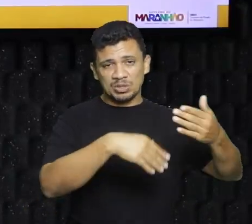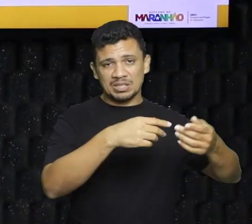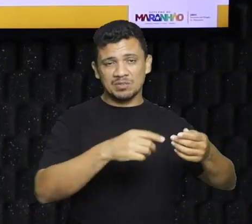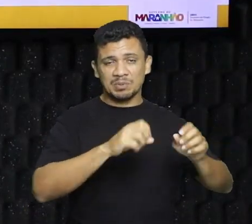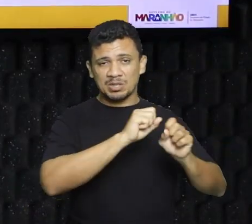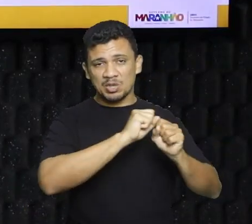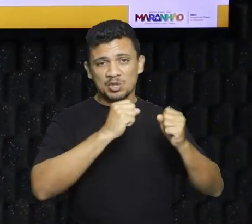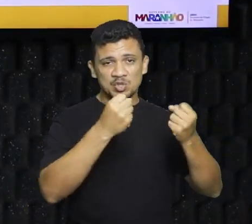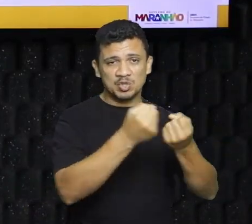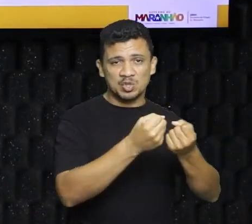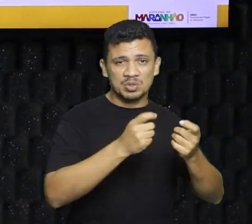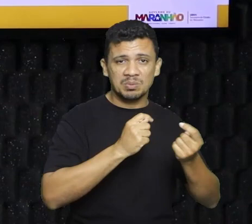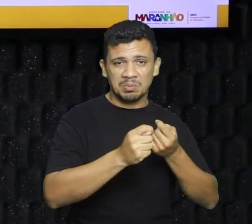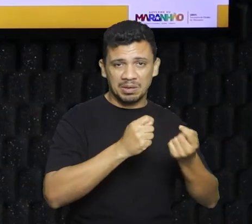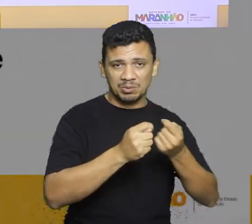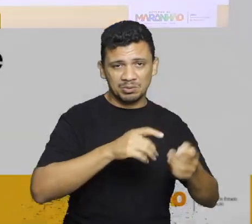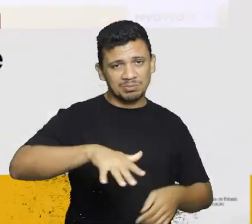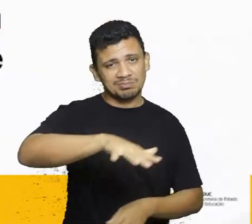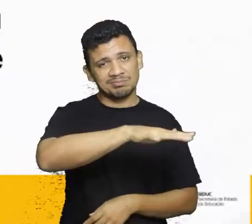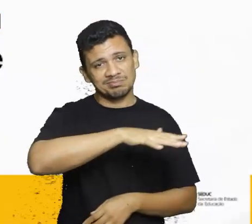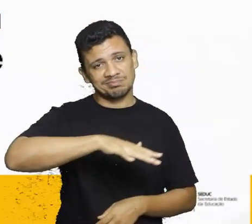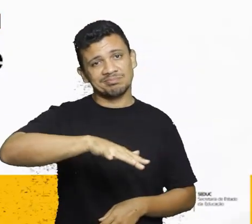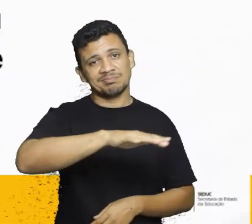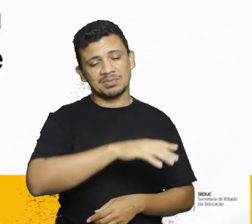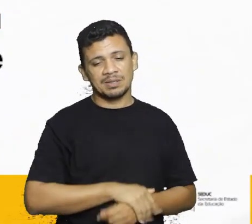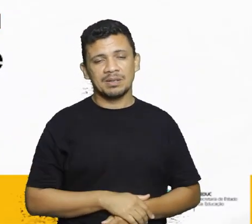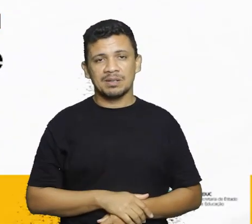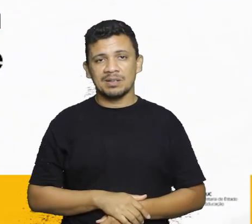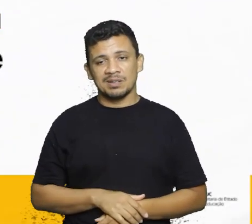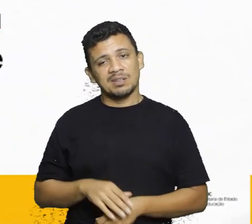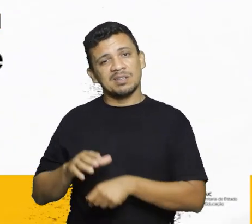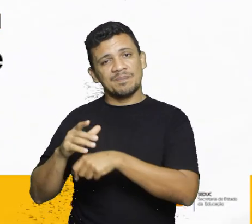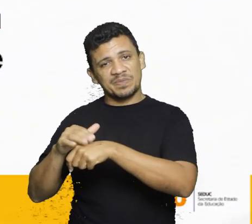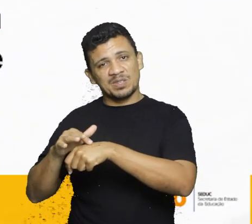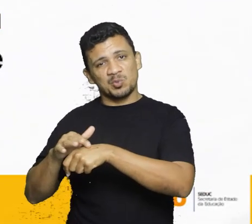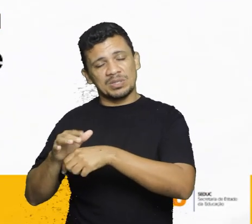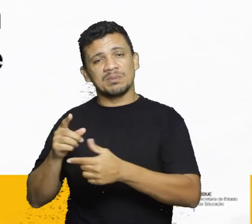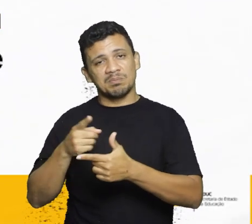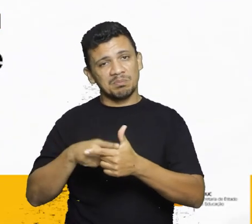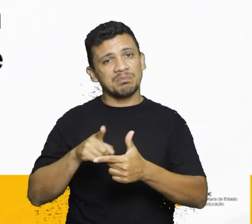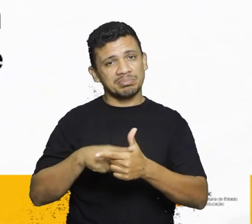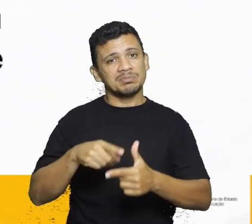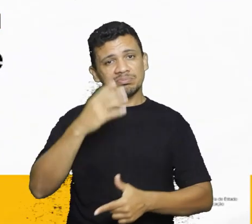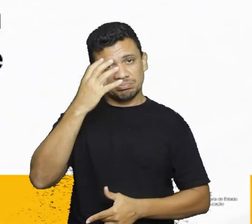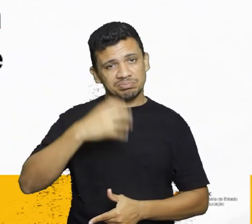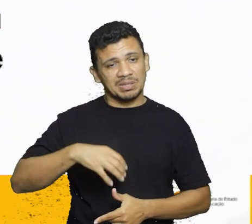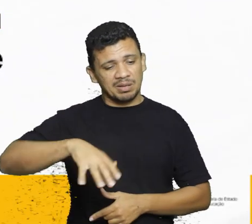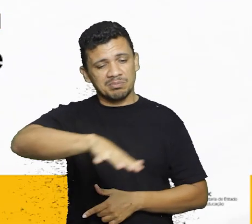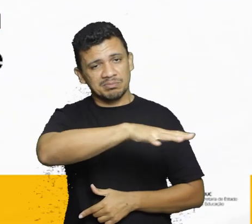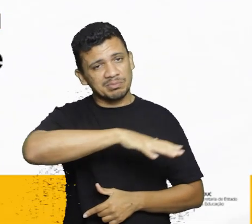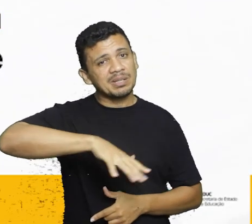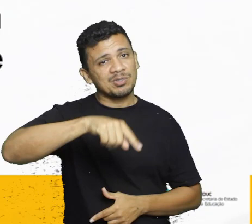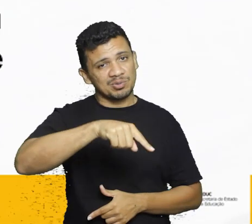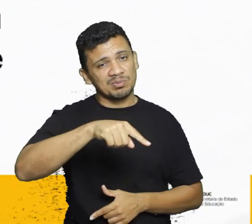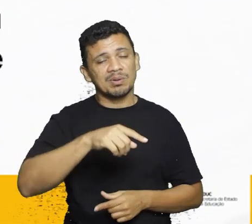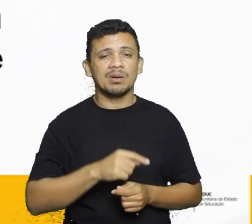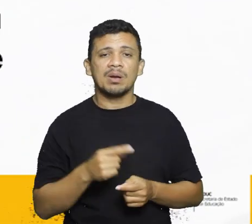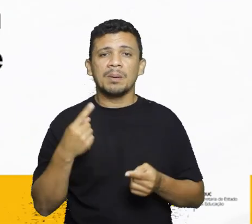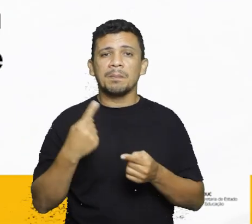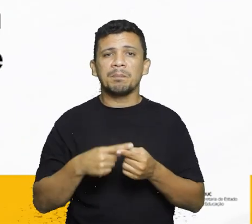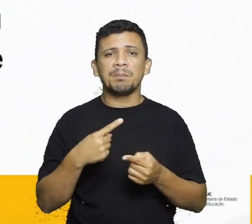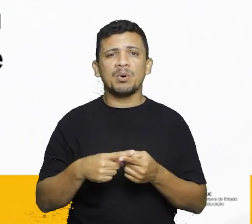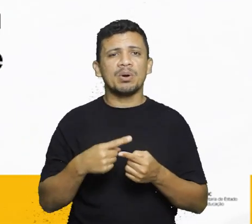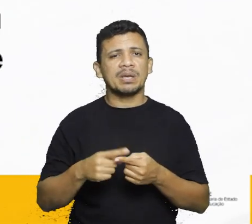da região. Essa doença constitui um sério problema socioeconômico para a região citada, porque ela